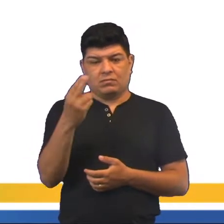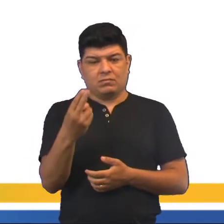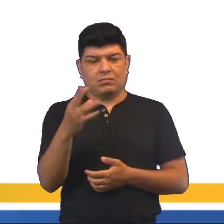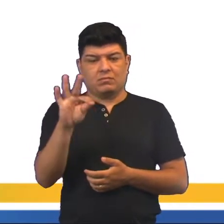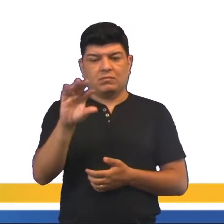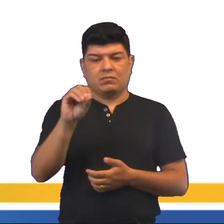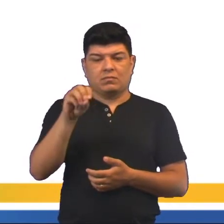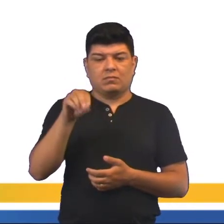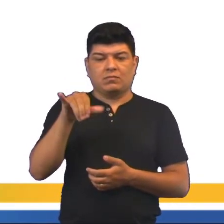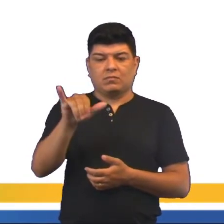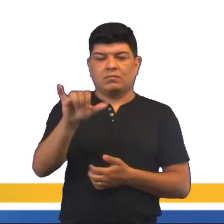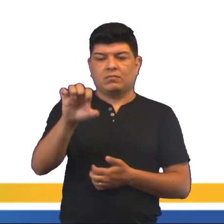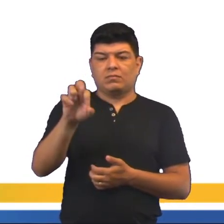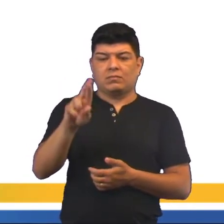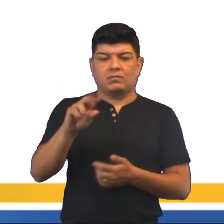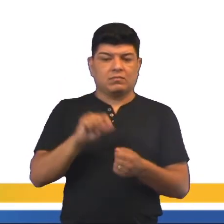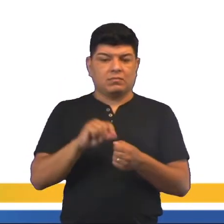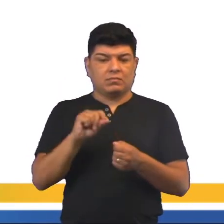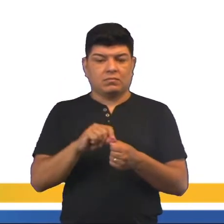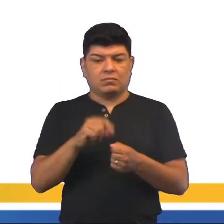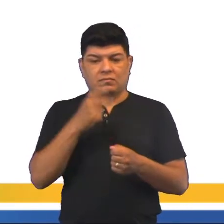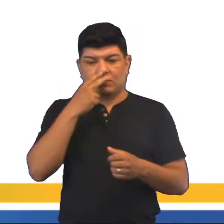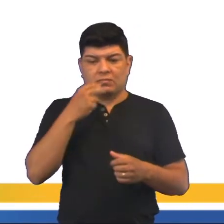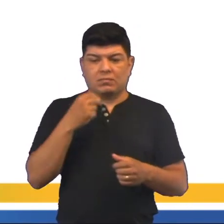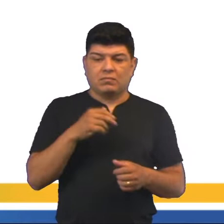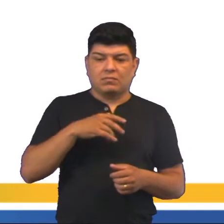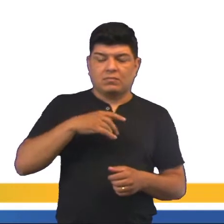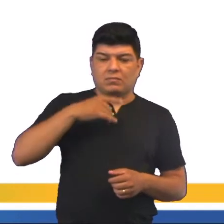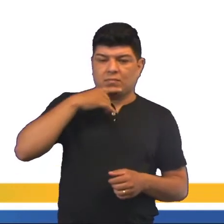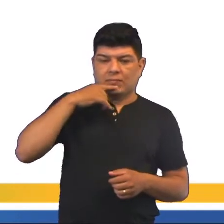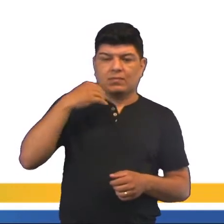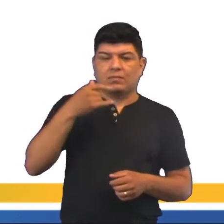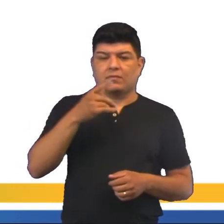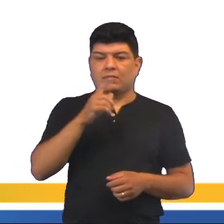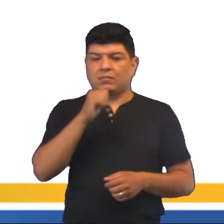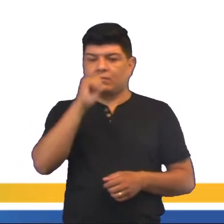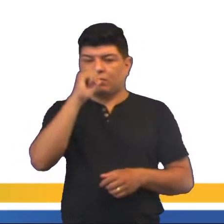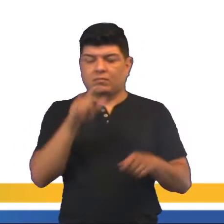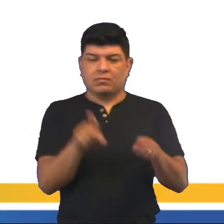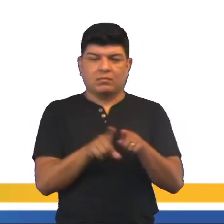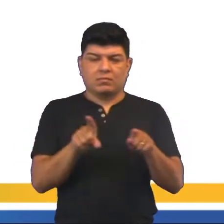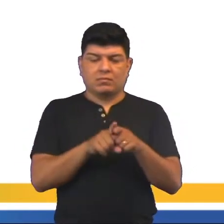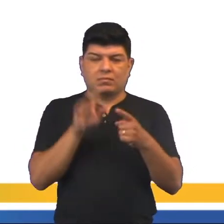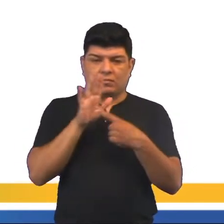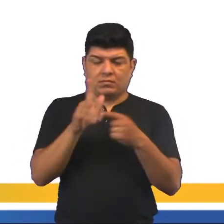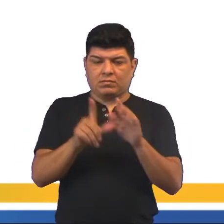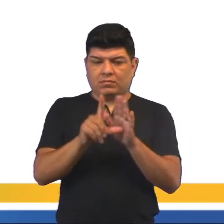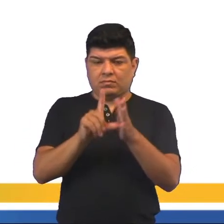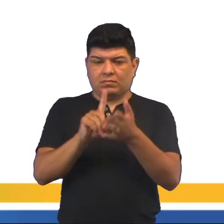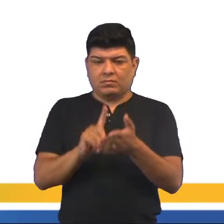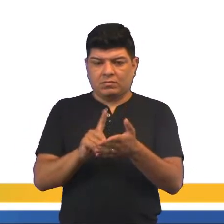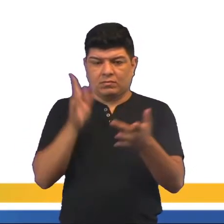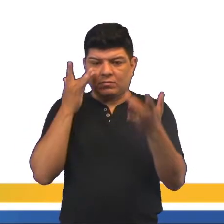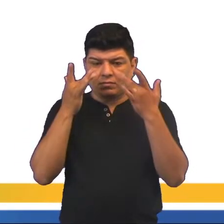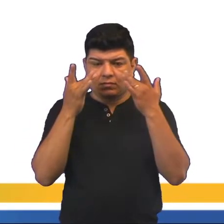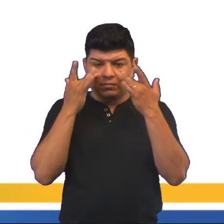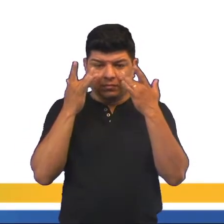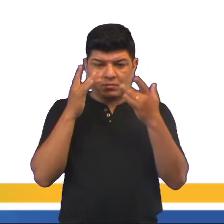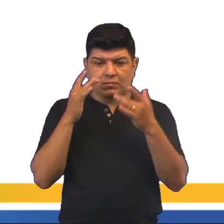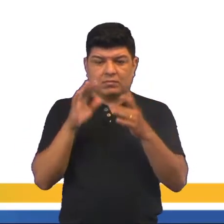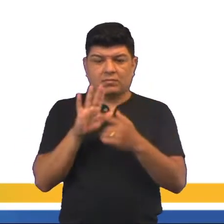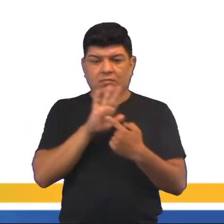auditórios, onde geralmente se realizam coquetéis, apresentações, né? Anteriores à apresentação teatral,